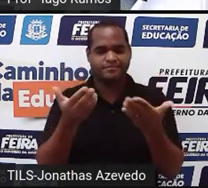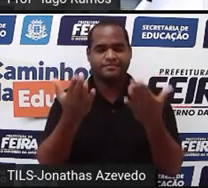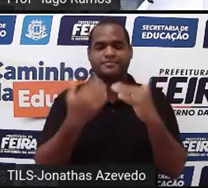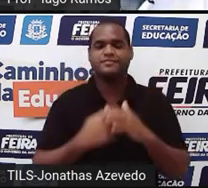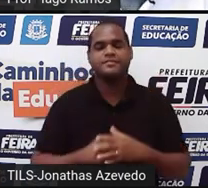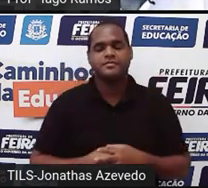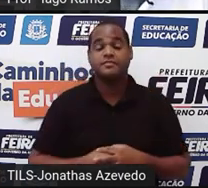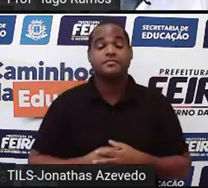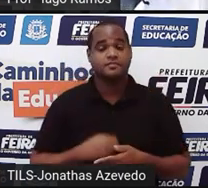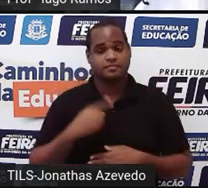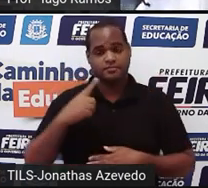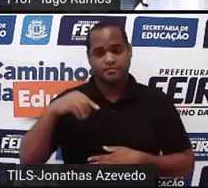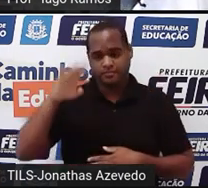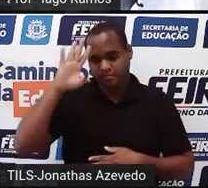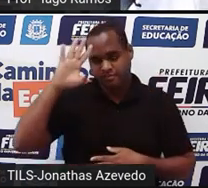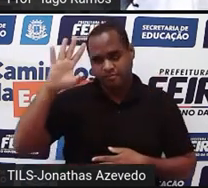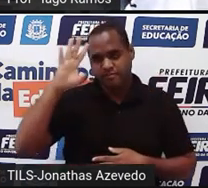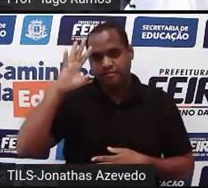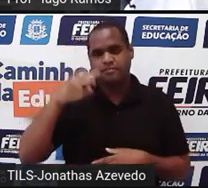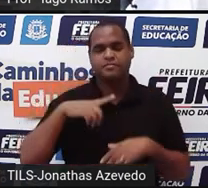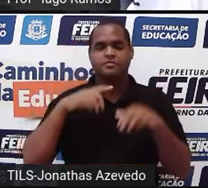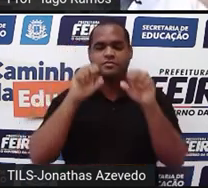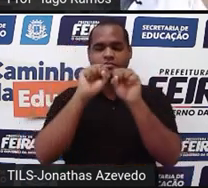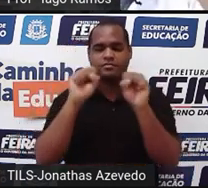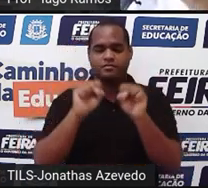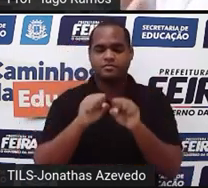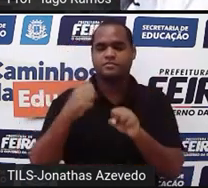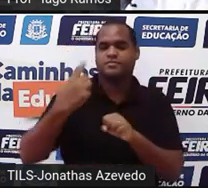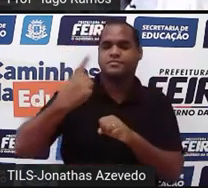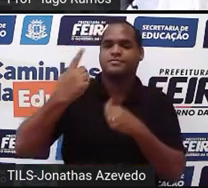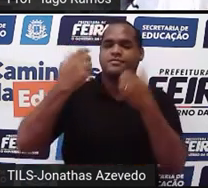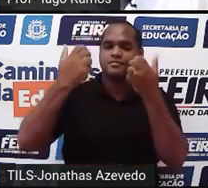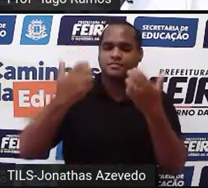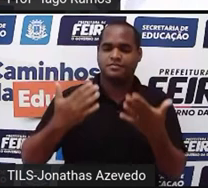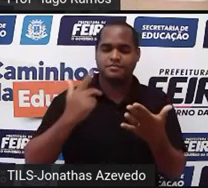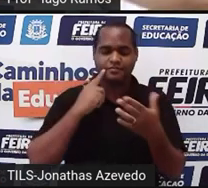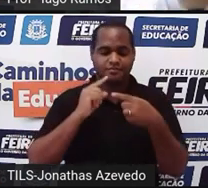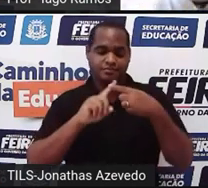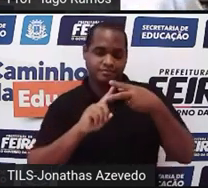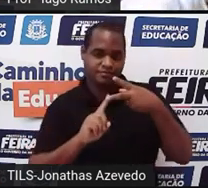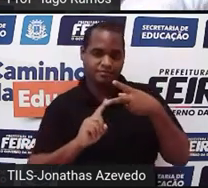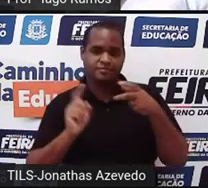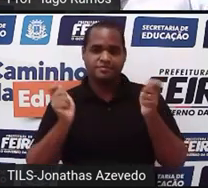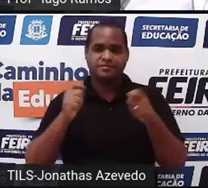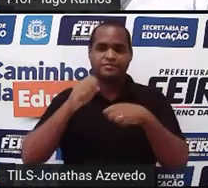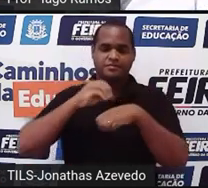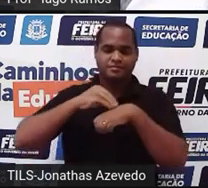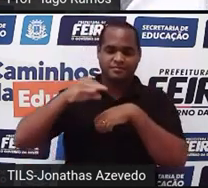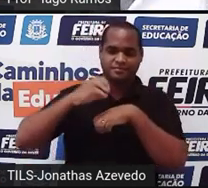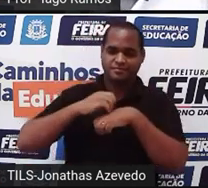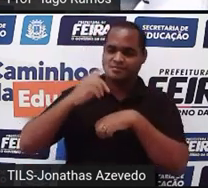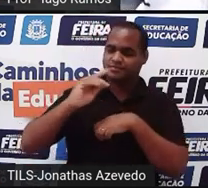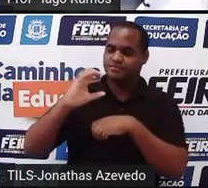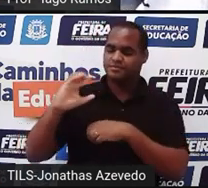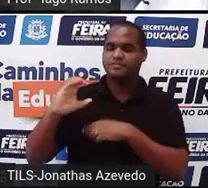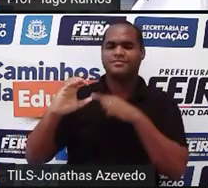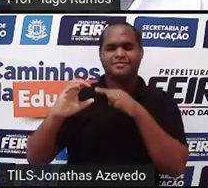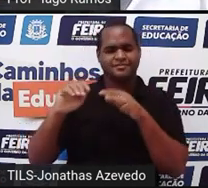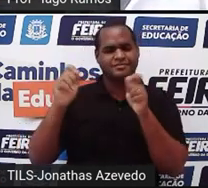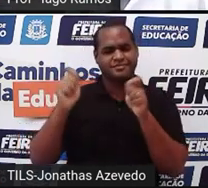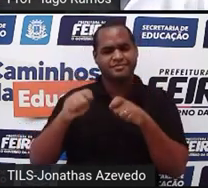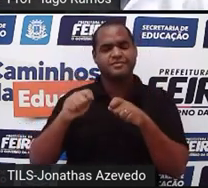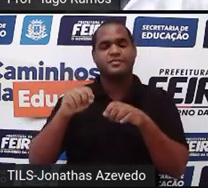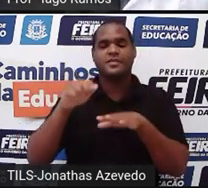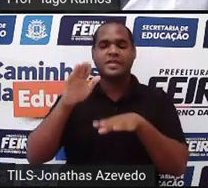Se a gente tem o sistema de equação do primeiro grau com duas incógnitas, a gente leva isso lá no plano cartesiano e